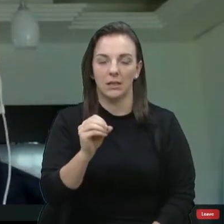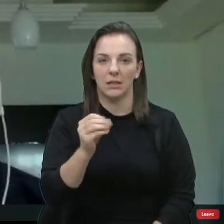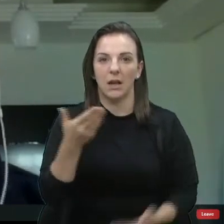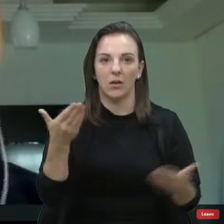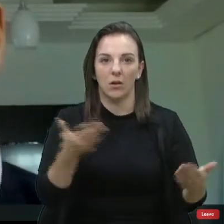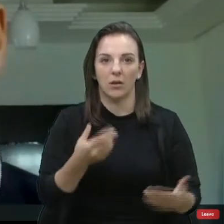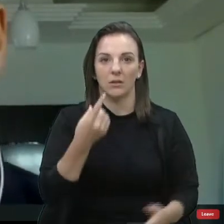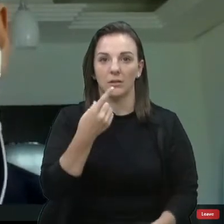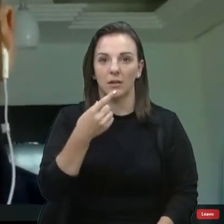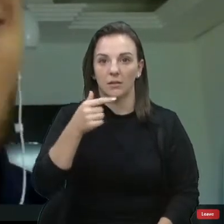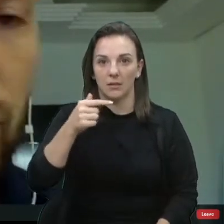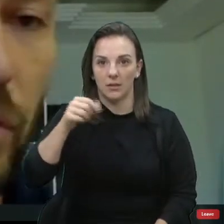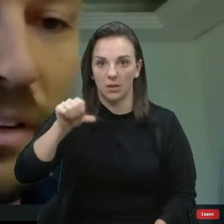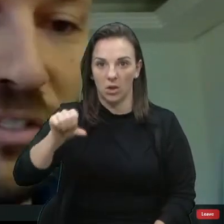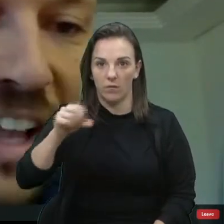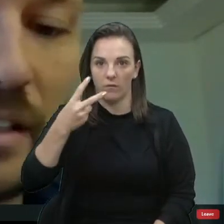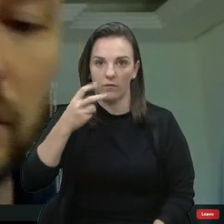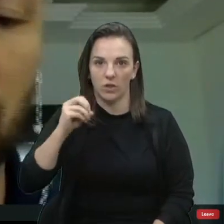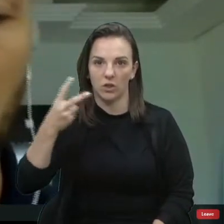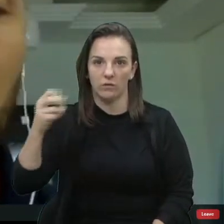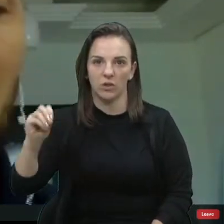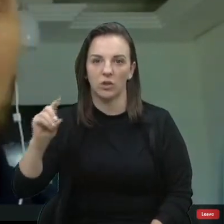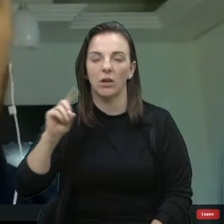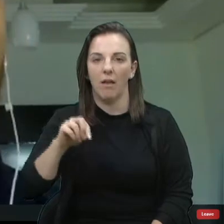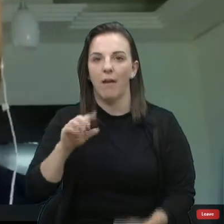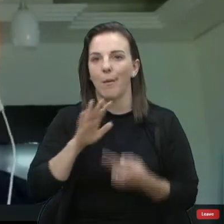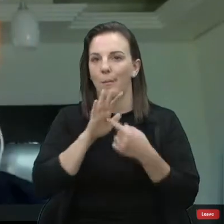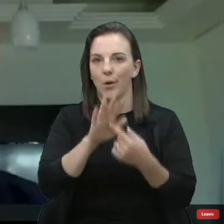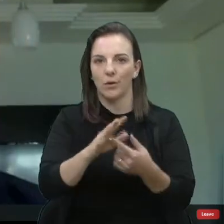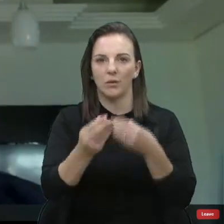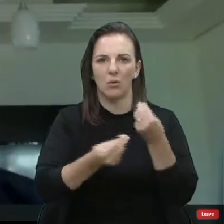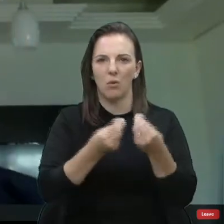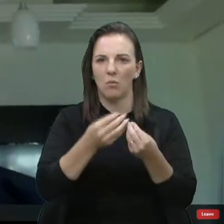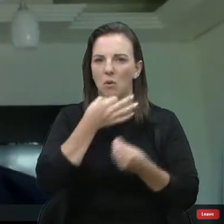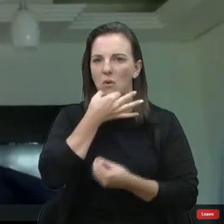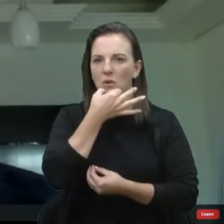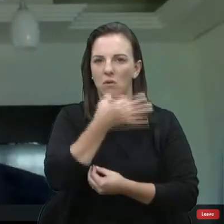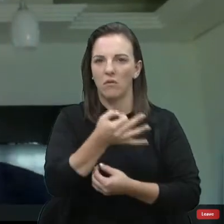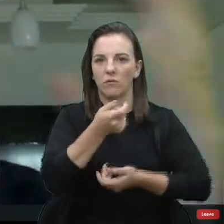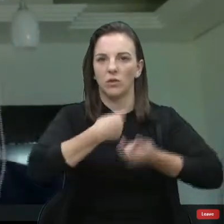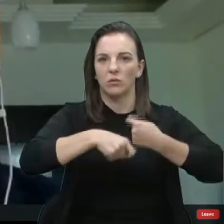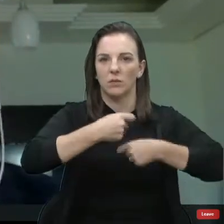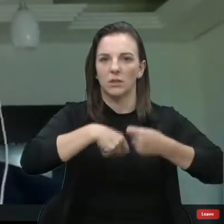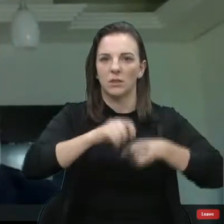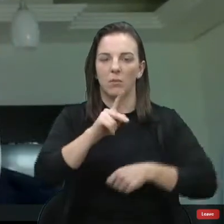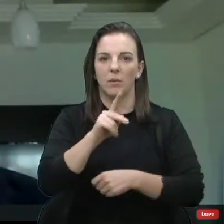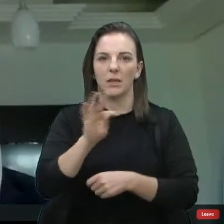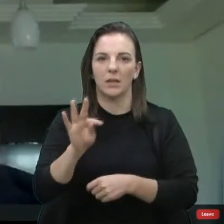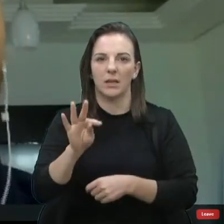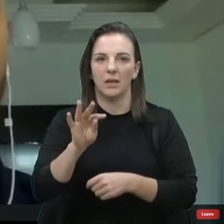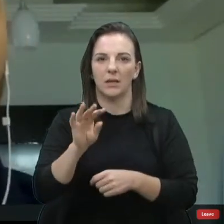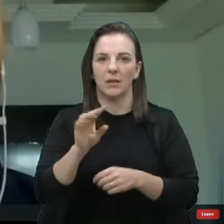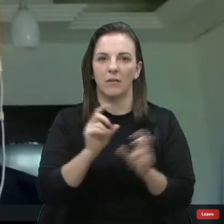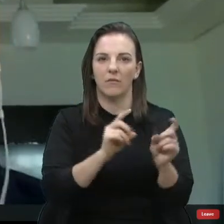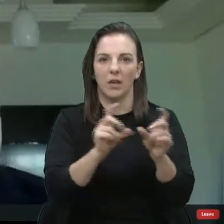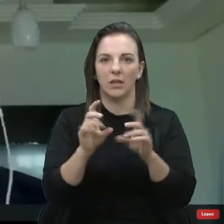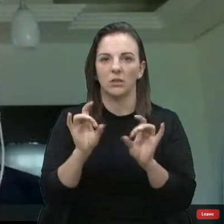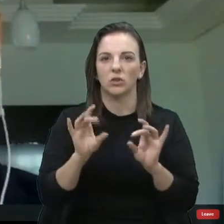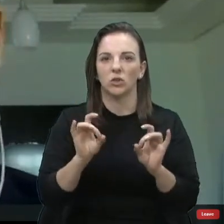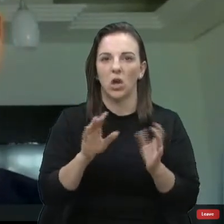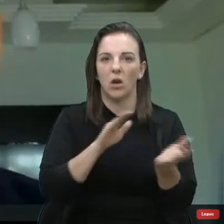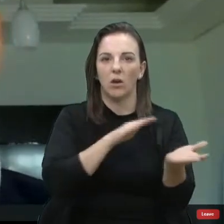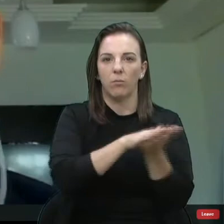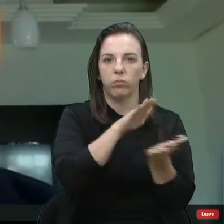2020, né? Então, isso é um reflexo da péssima administração que o PT, né? Que vende que é só produzir dinheiro, né?